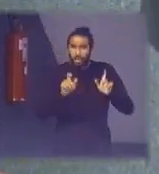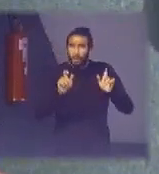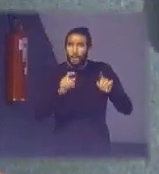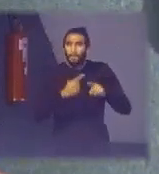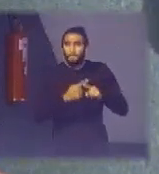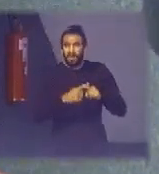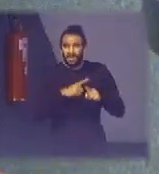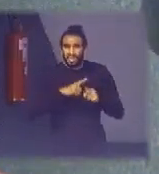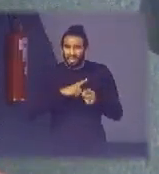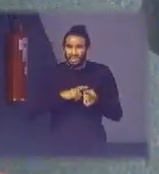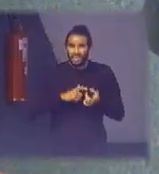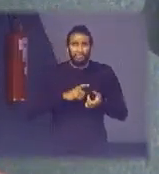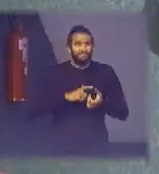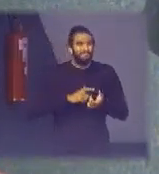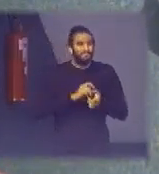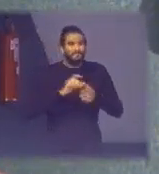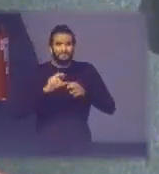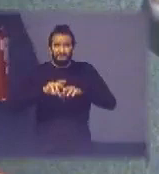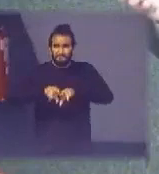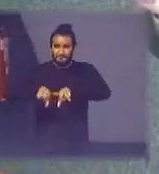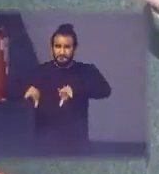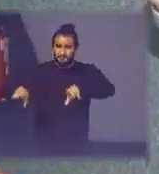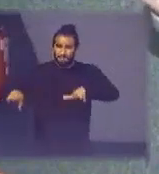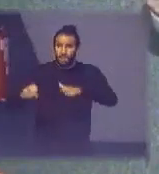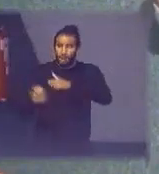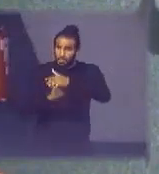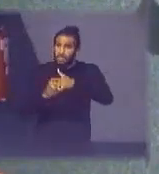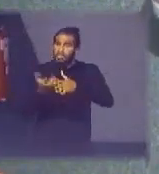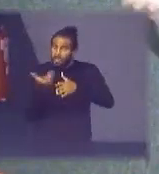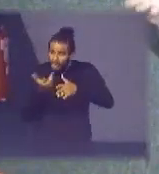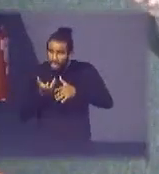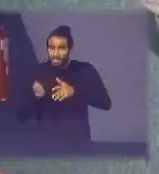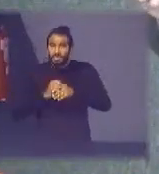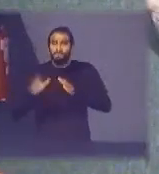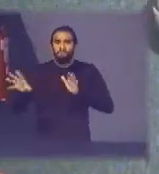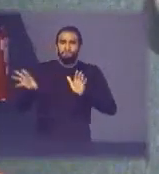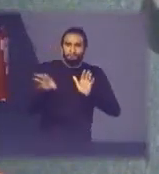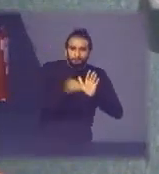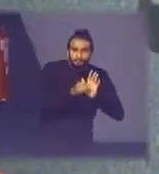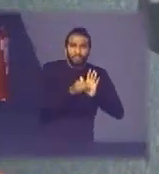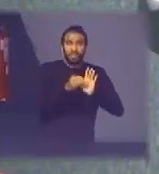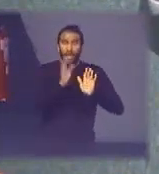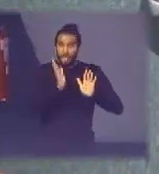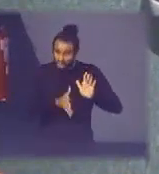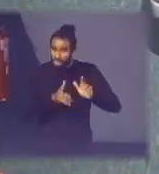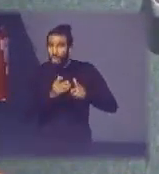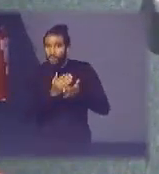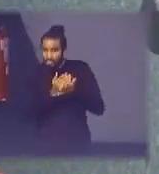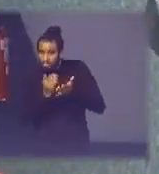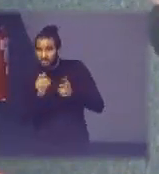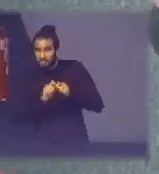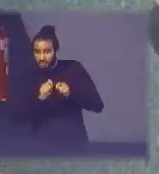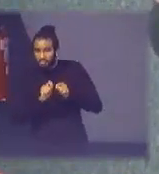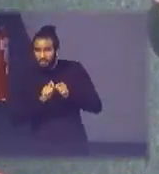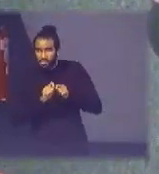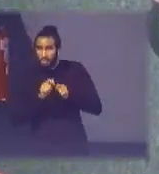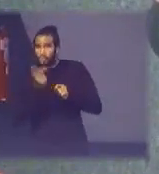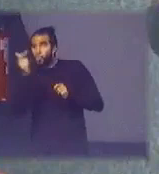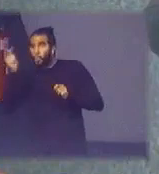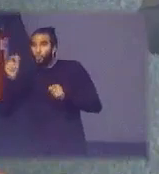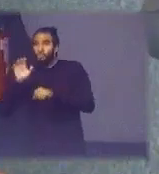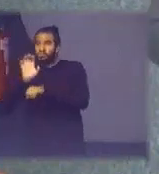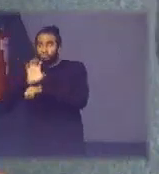uma quantidade de empresas que querem fazer sim que querem implantar e que já estão fazendo em outros estados